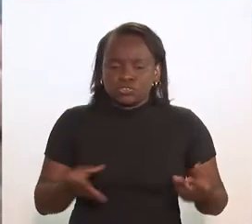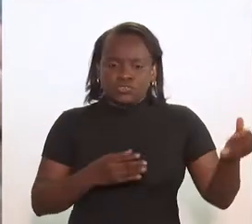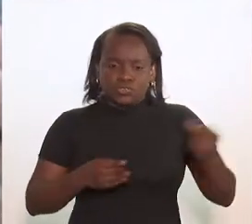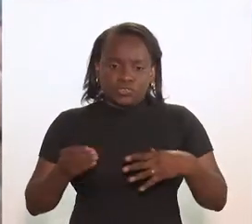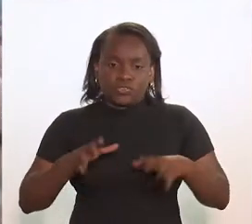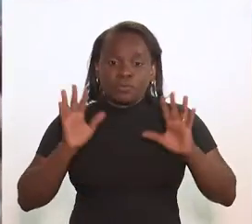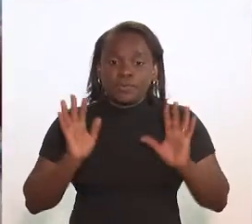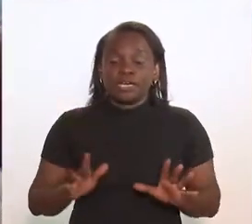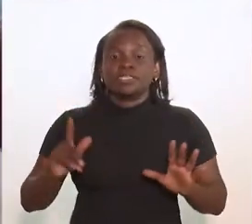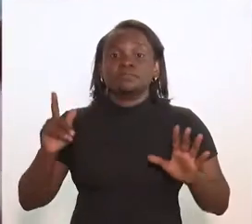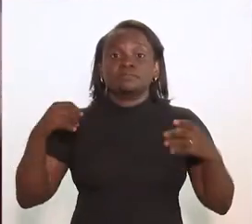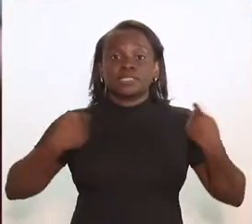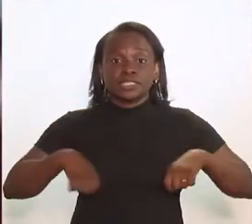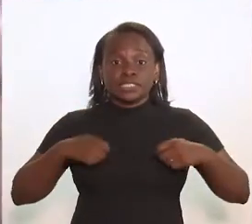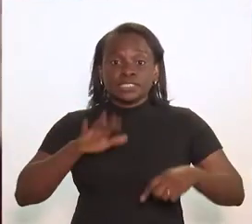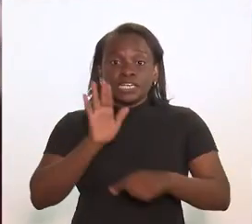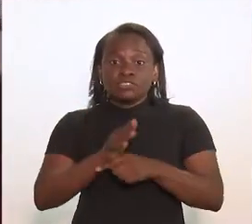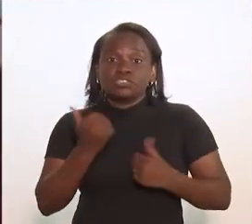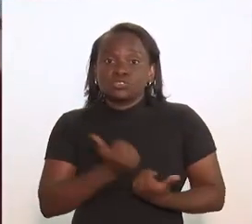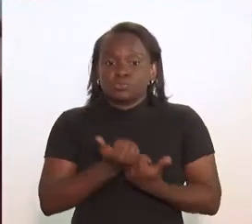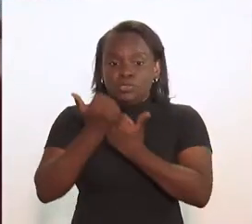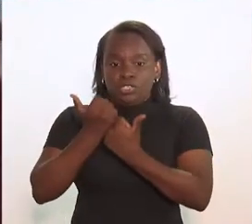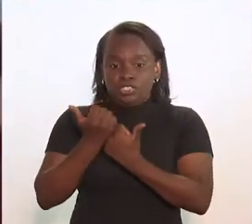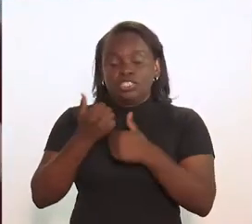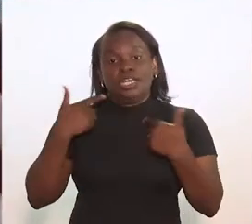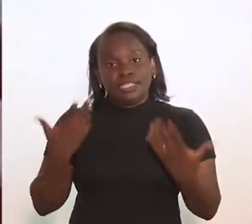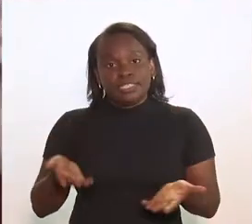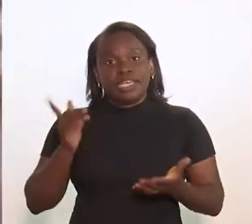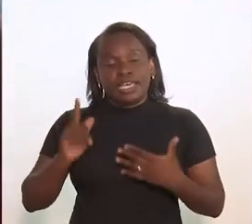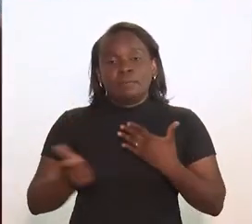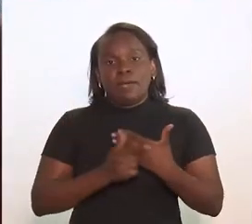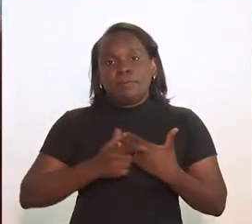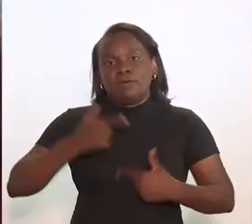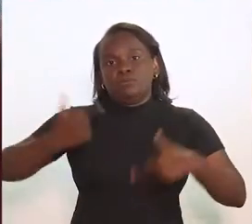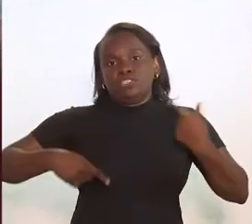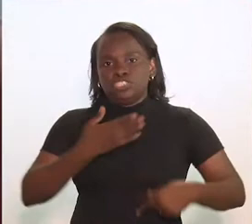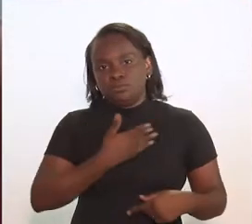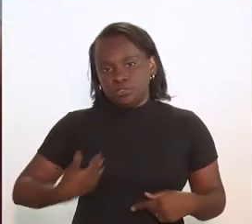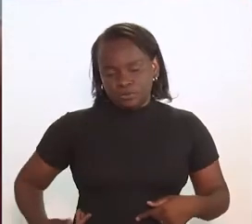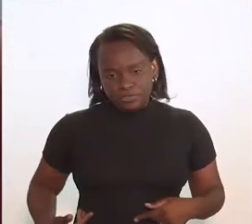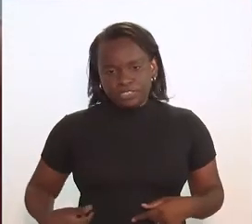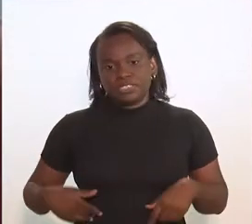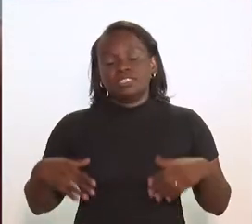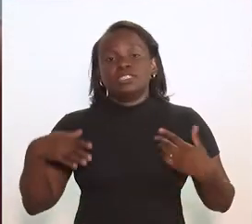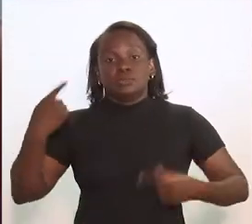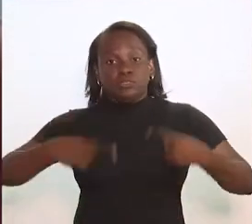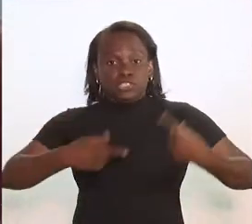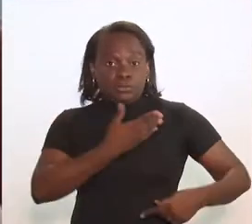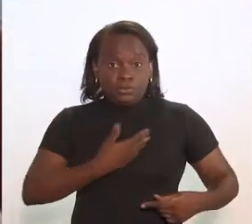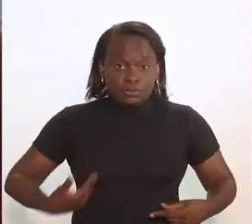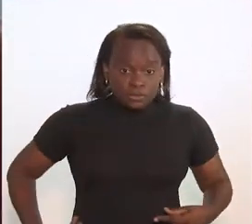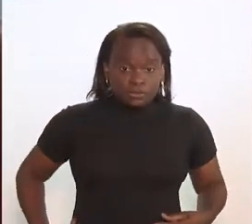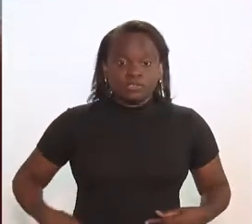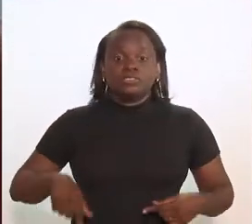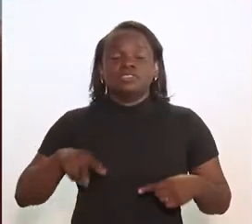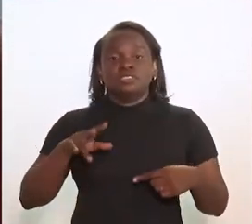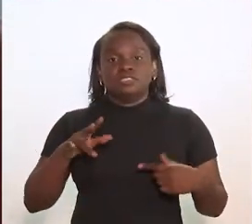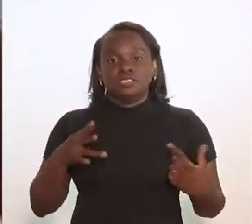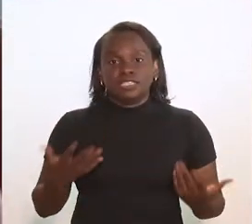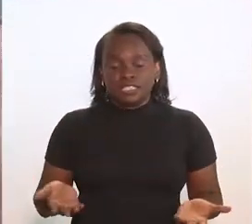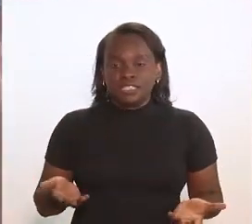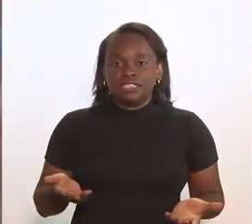criativo, mas nós temos que dar suporte e aí vai o papel das políticas públicas. As políticas